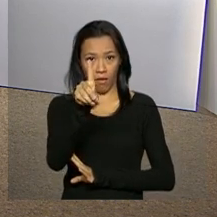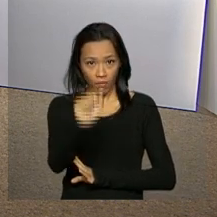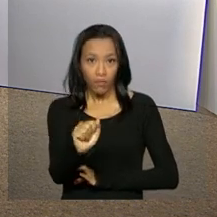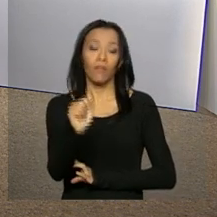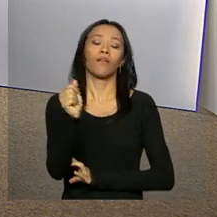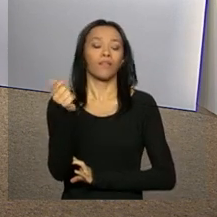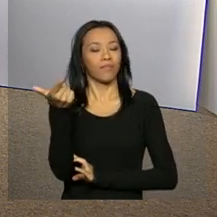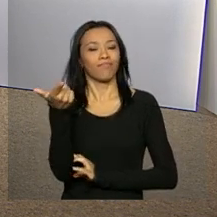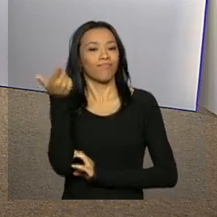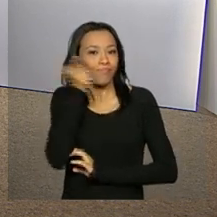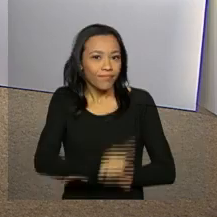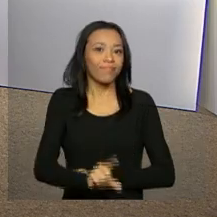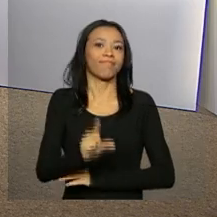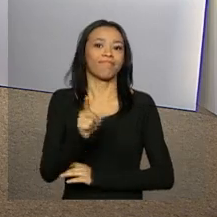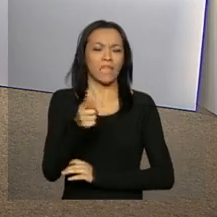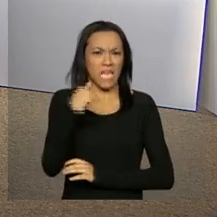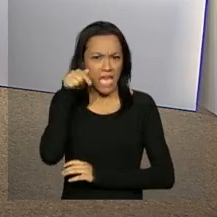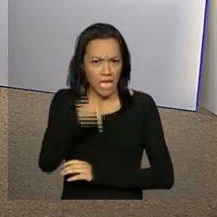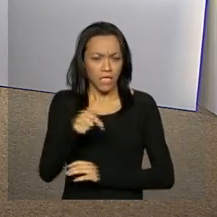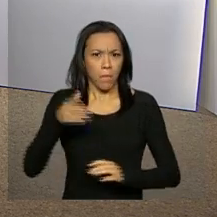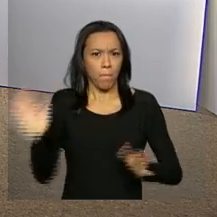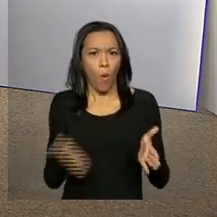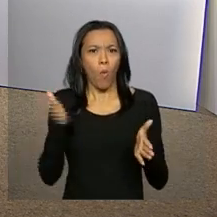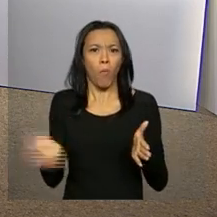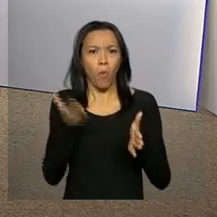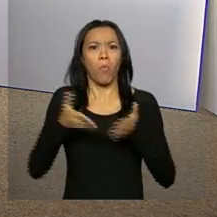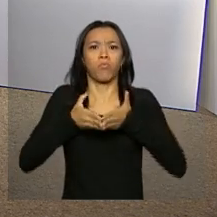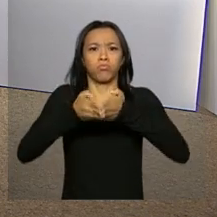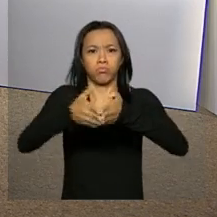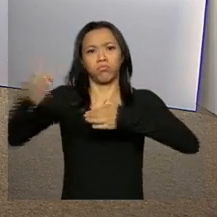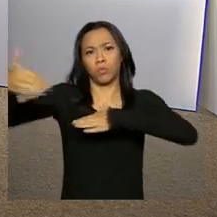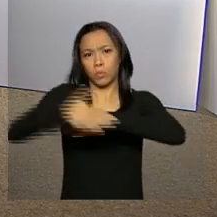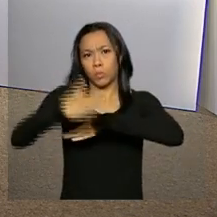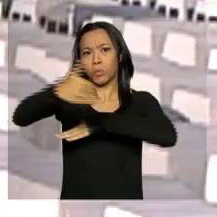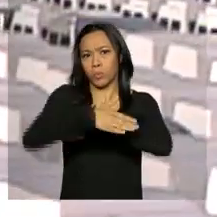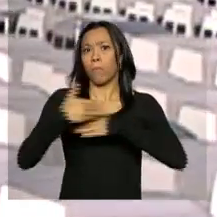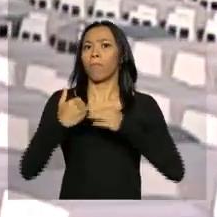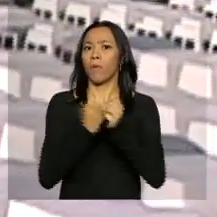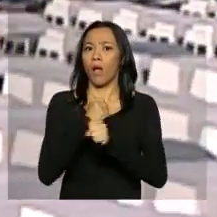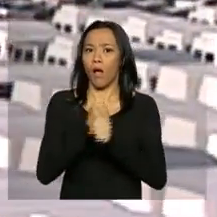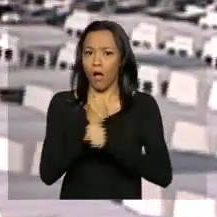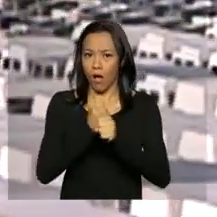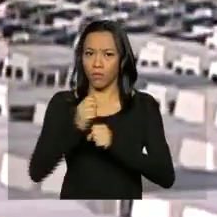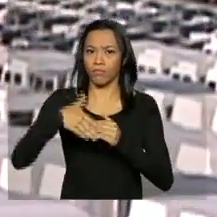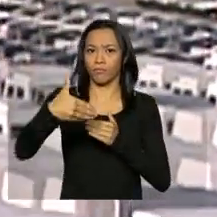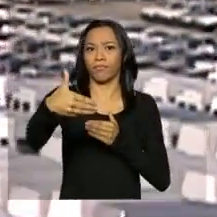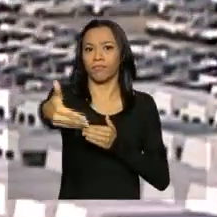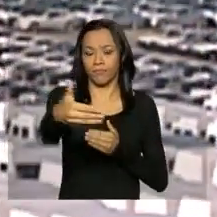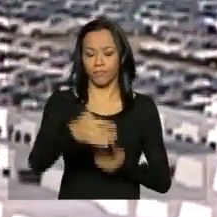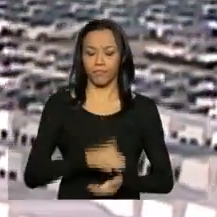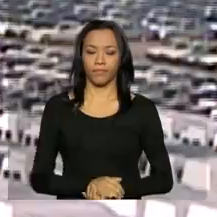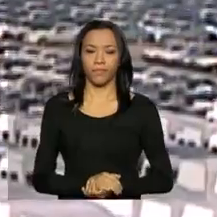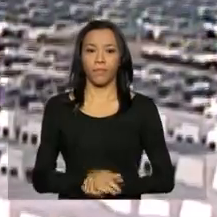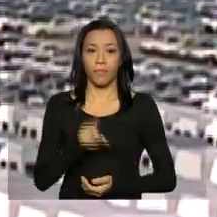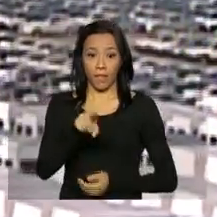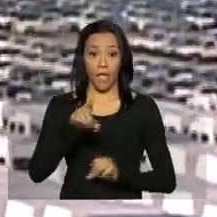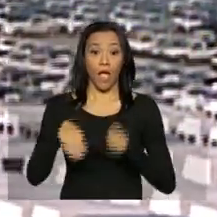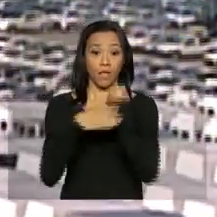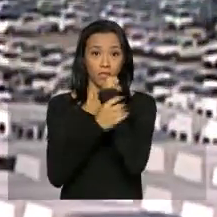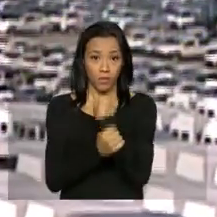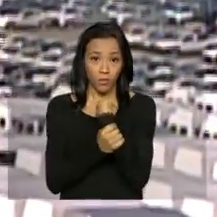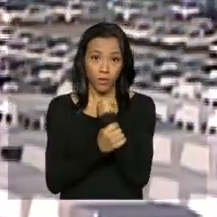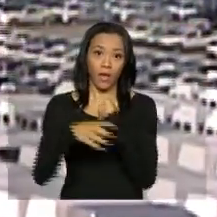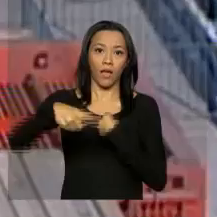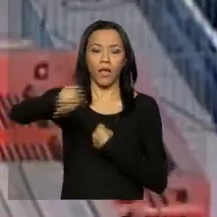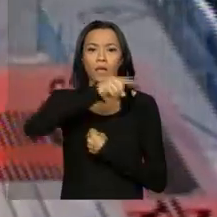país. E esse volume deve continuar crescendo nos próximos anos. Para garantir que a capacidade